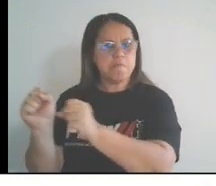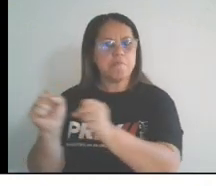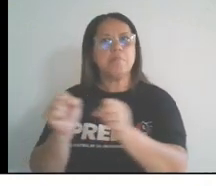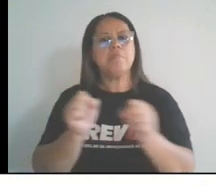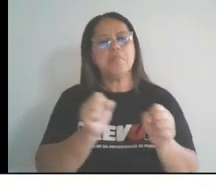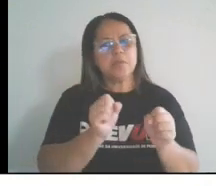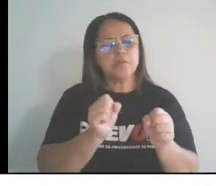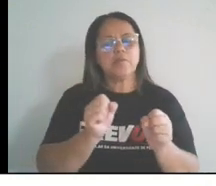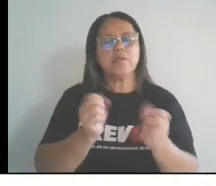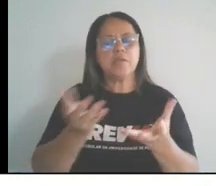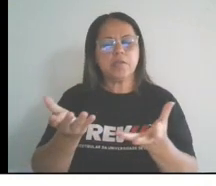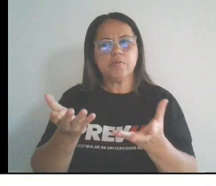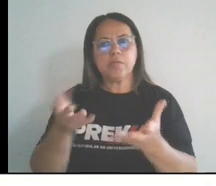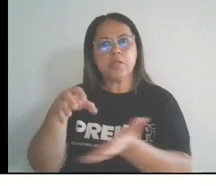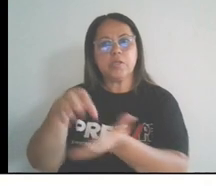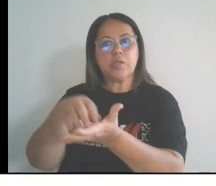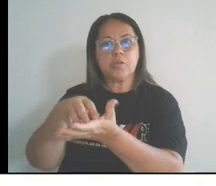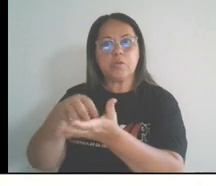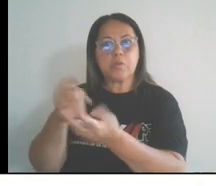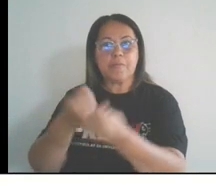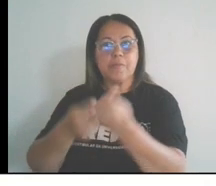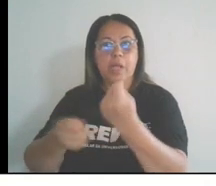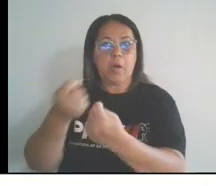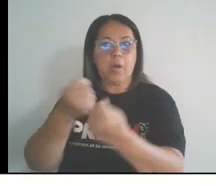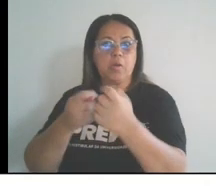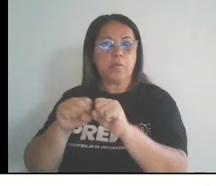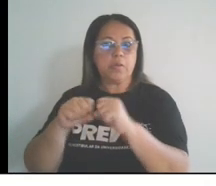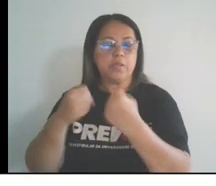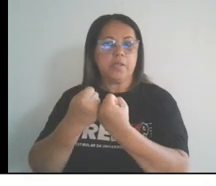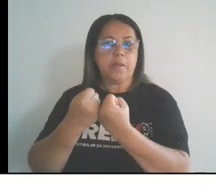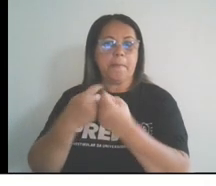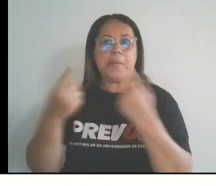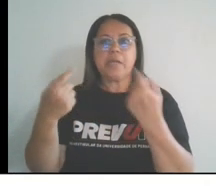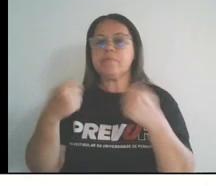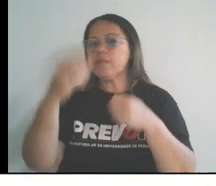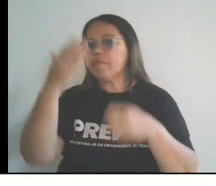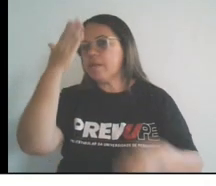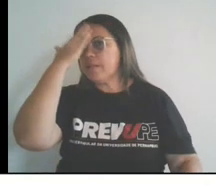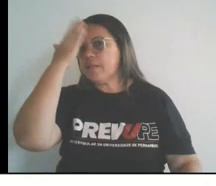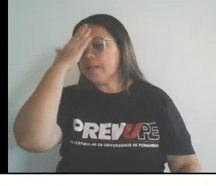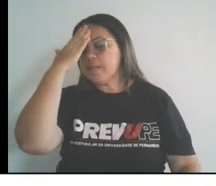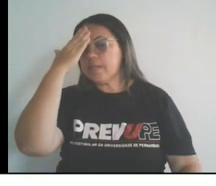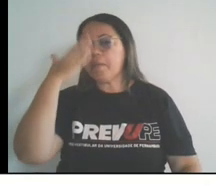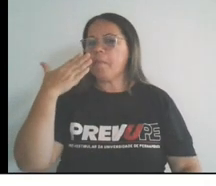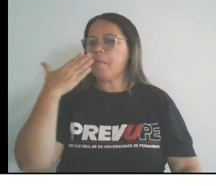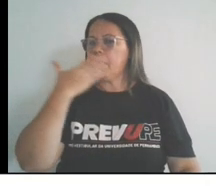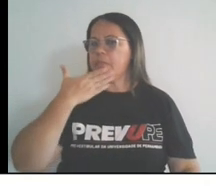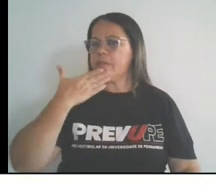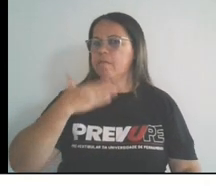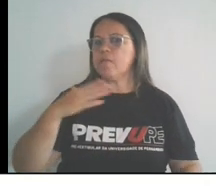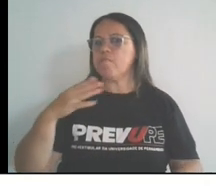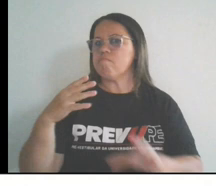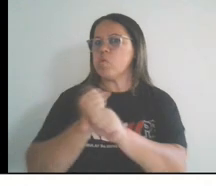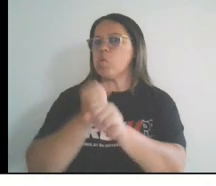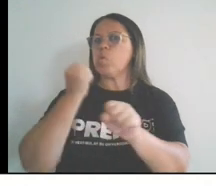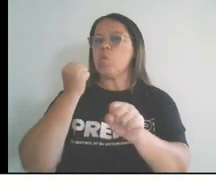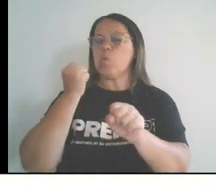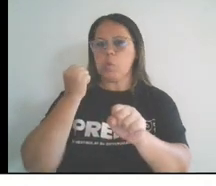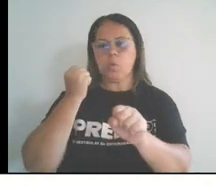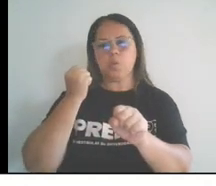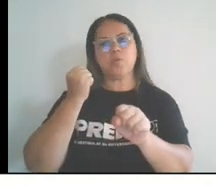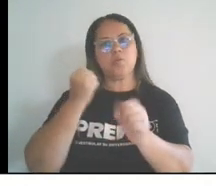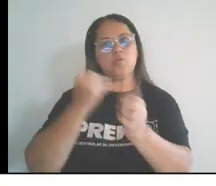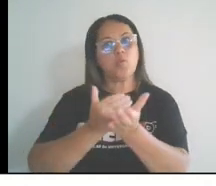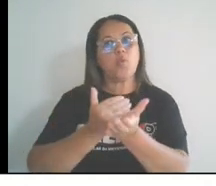e social. É preciso entender que o açúcar foi um negócio muito lucrativo nos primeiros séculos